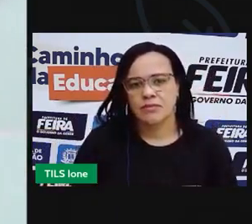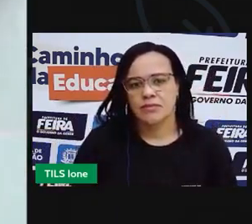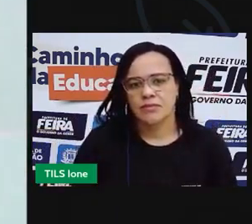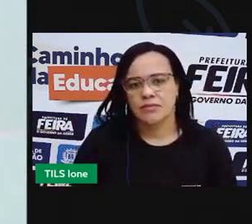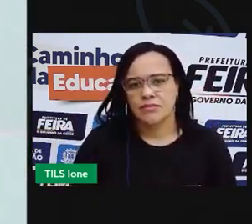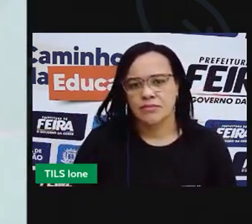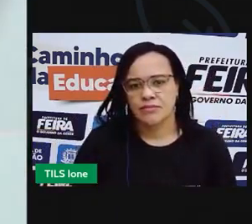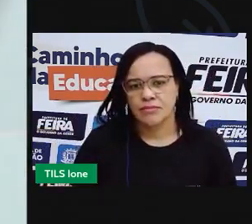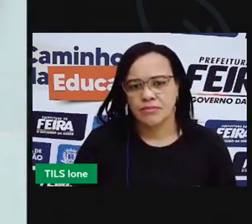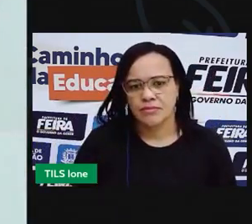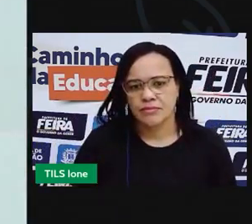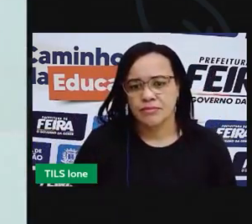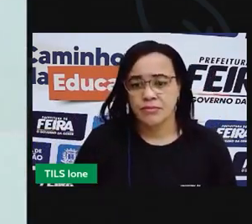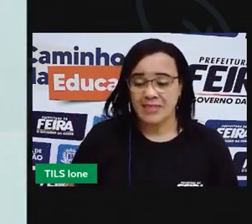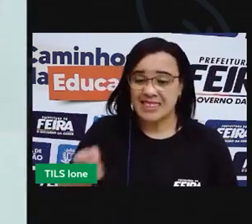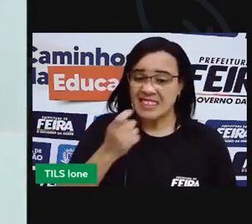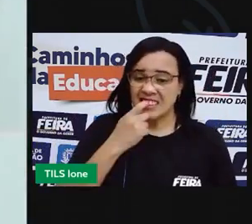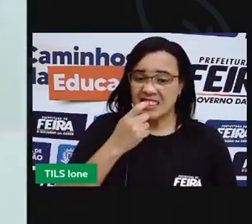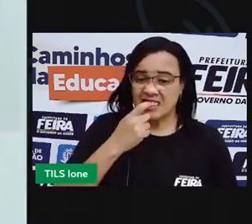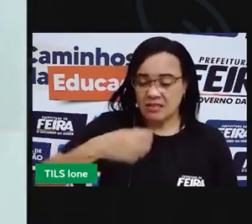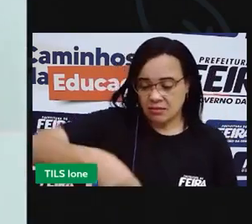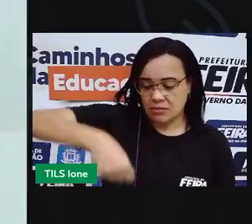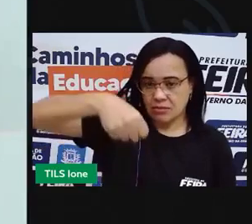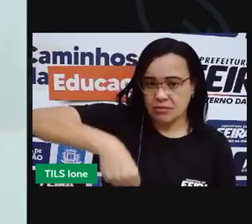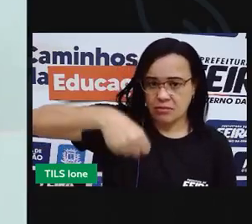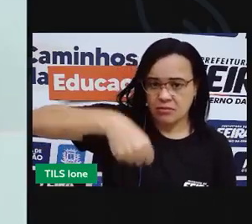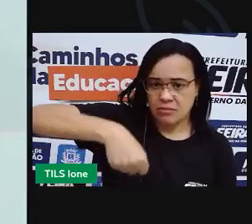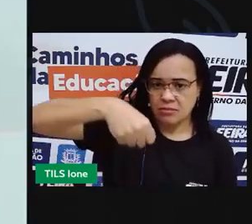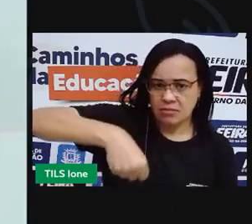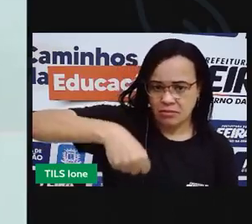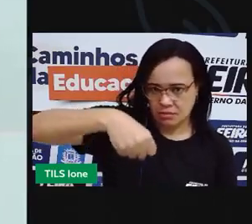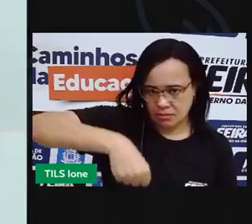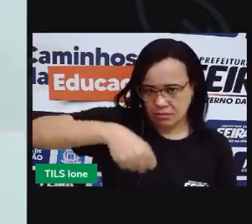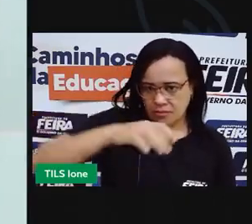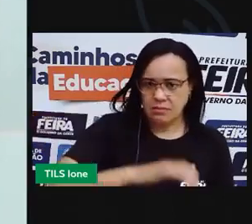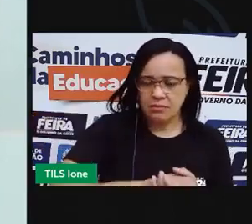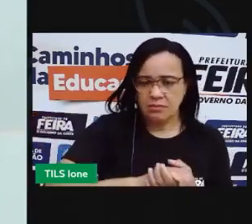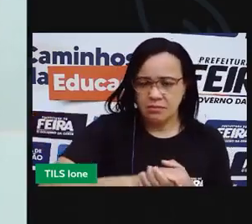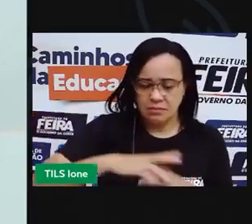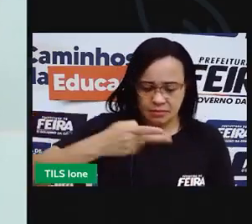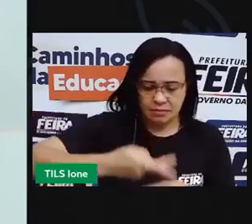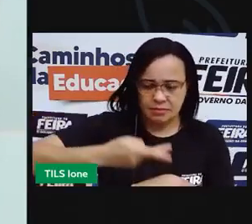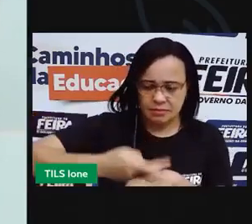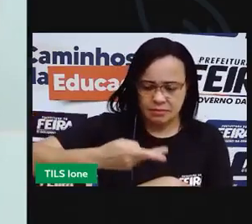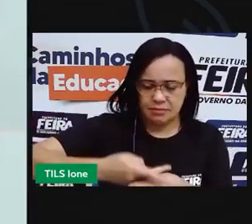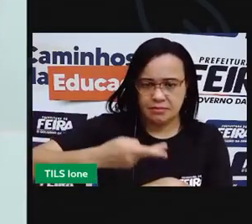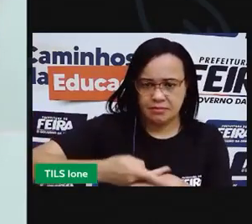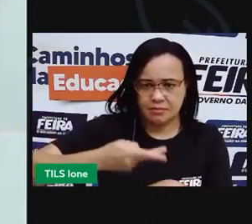que é um saco que ele é menos